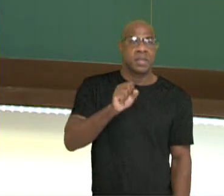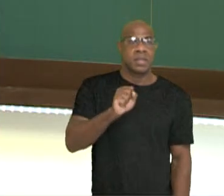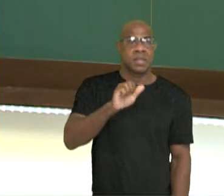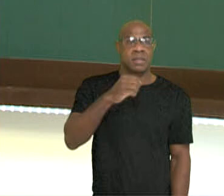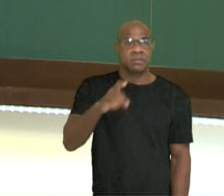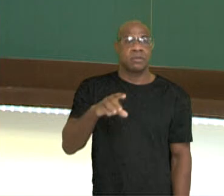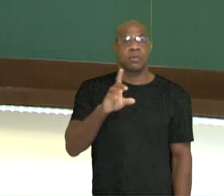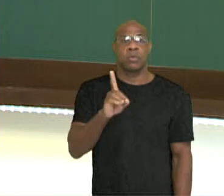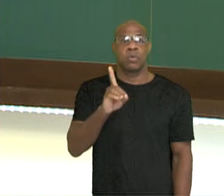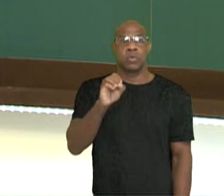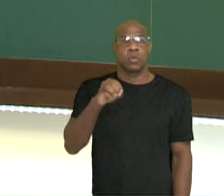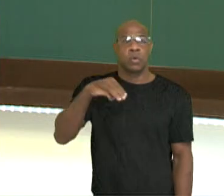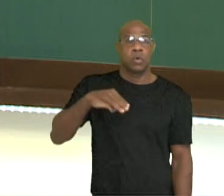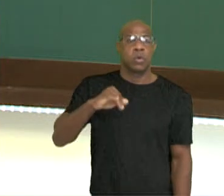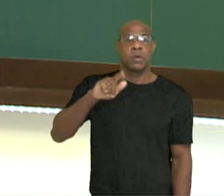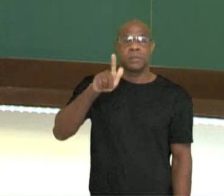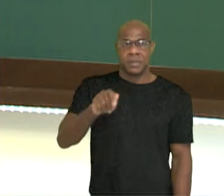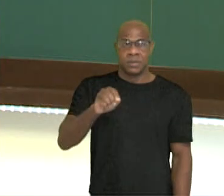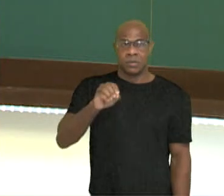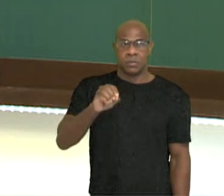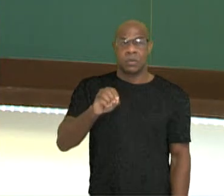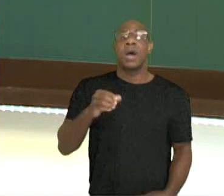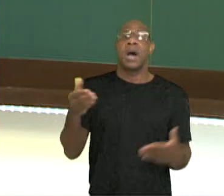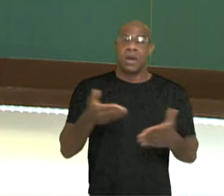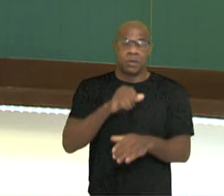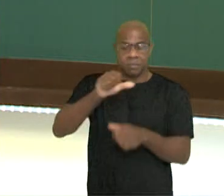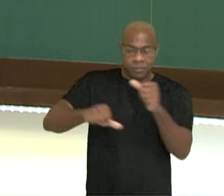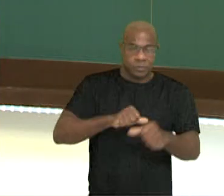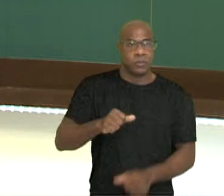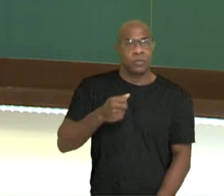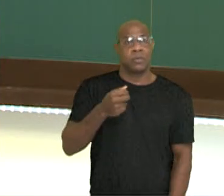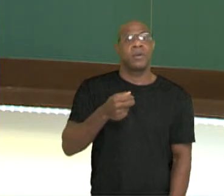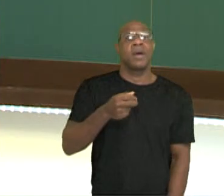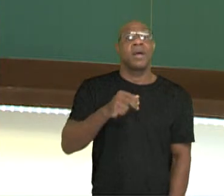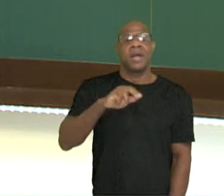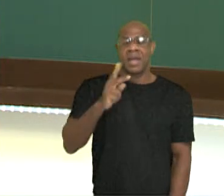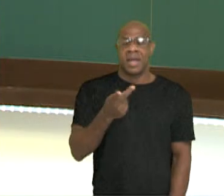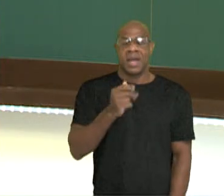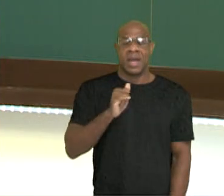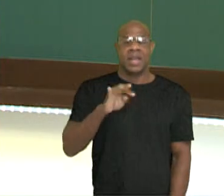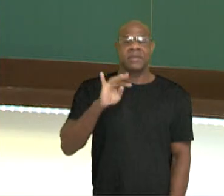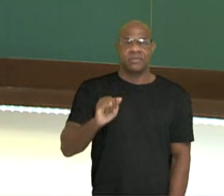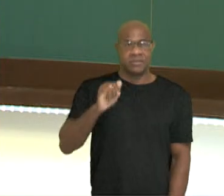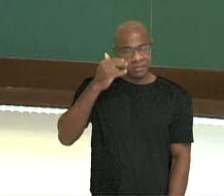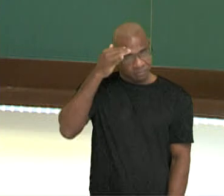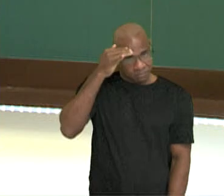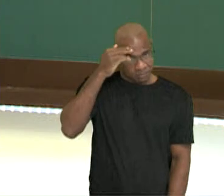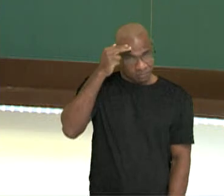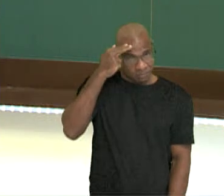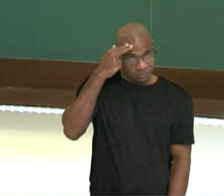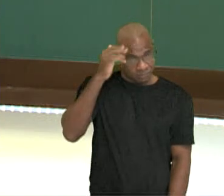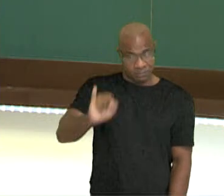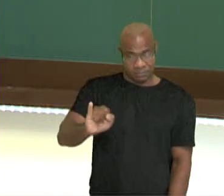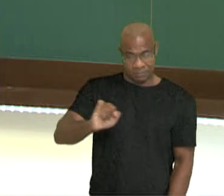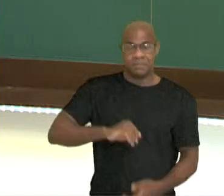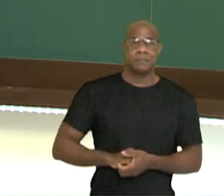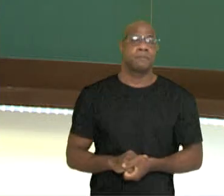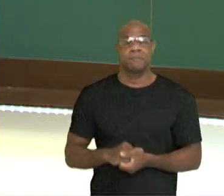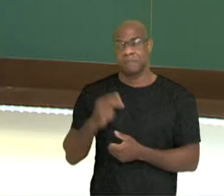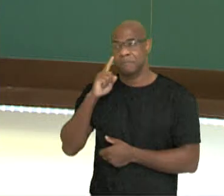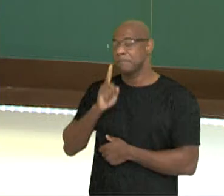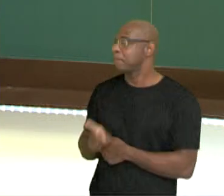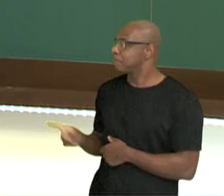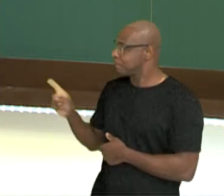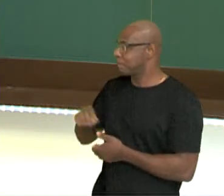origem indígena para esse território. Então, agora, realmente, a França não tem mais poder nessa parte do mundo. Agora, eles